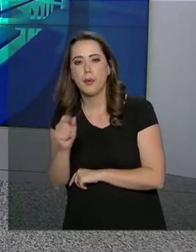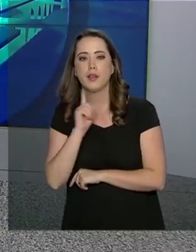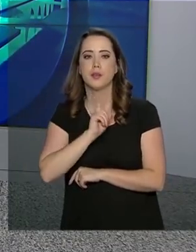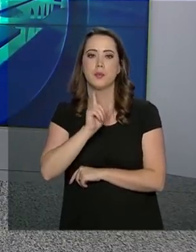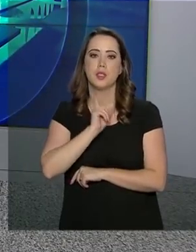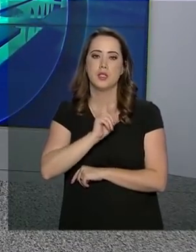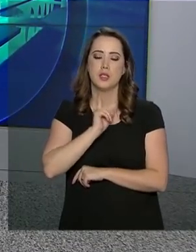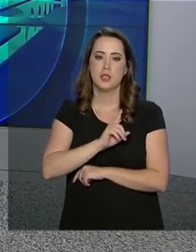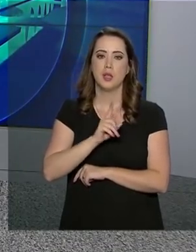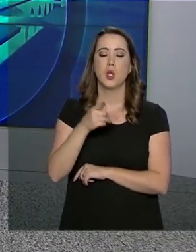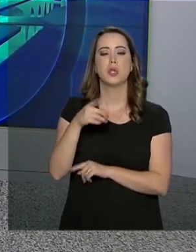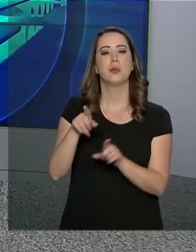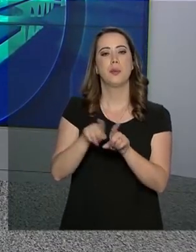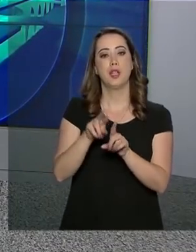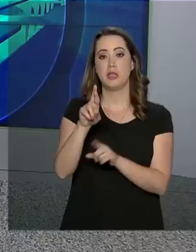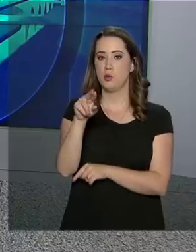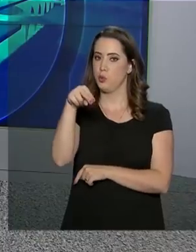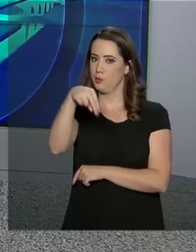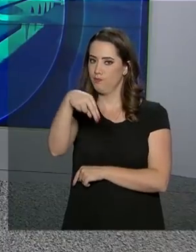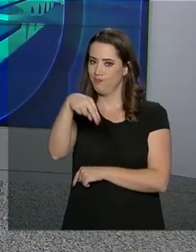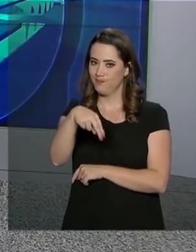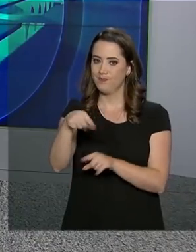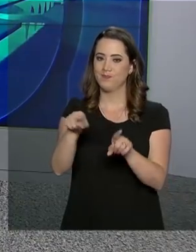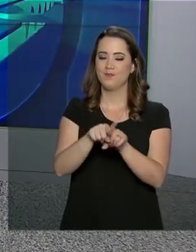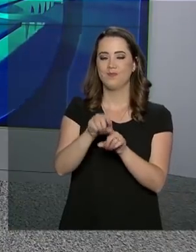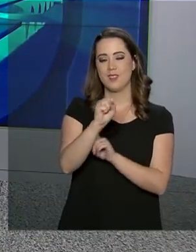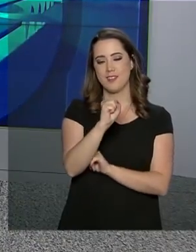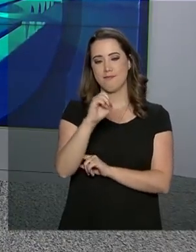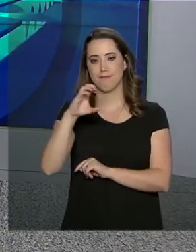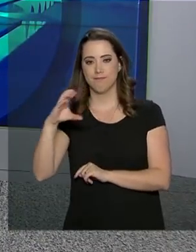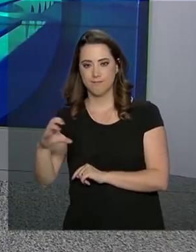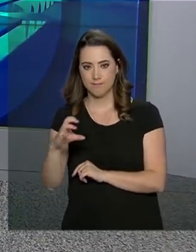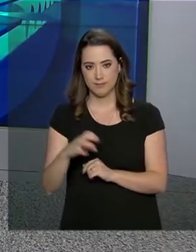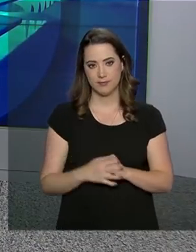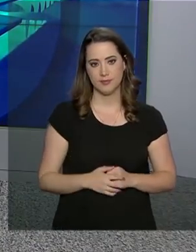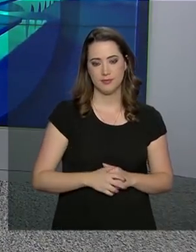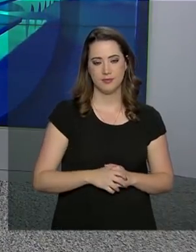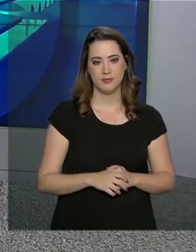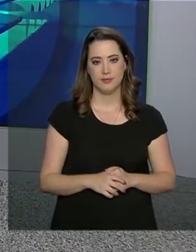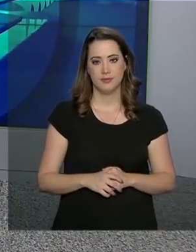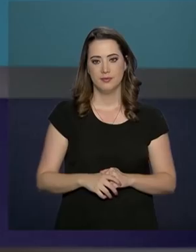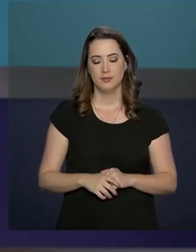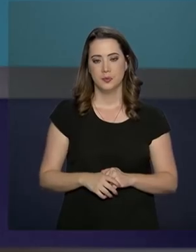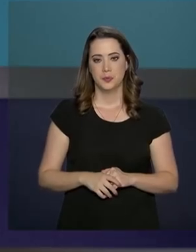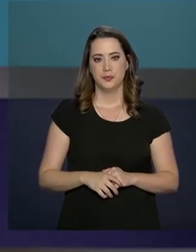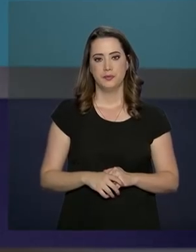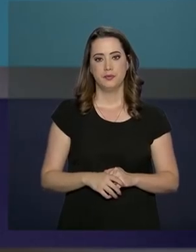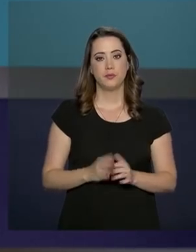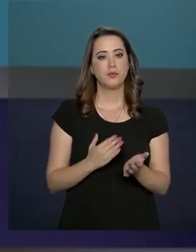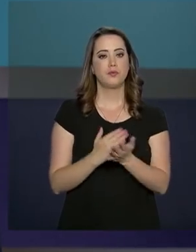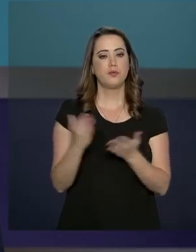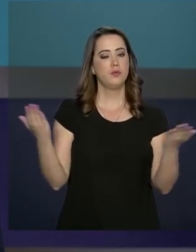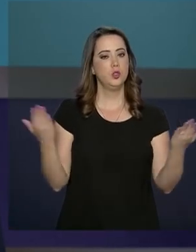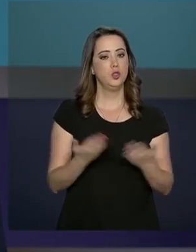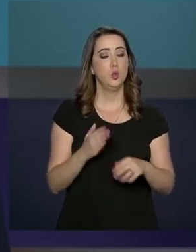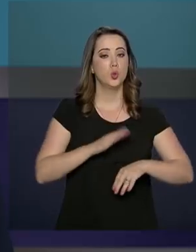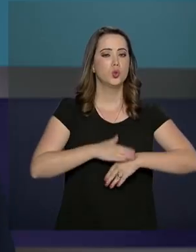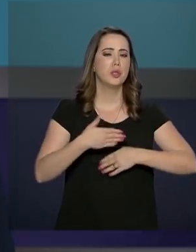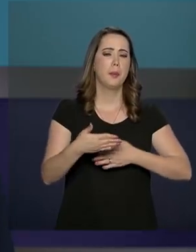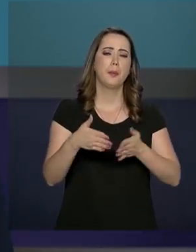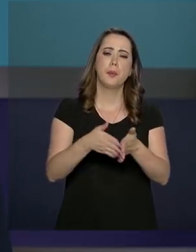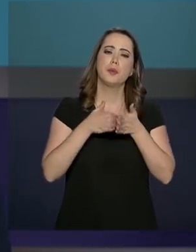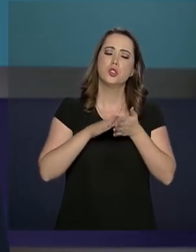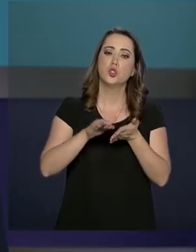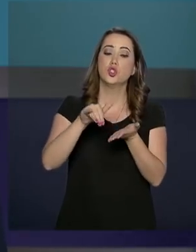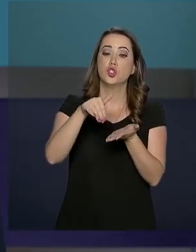Parnamirim, no Rio Grande do Norte, e Balneário Camboriú, em Santa Catarina. Começou hoje o prazo para pedir